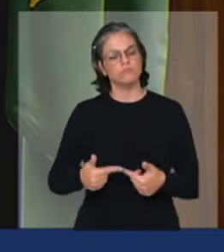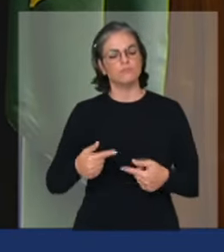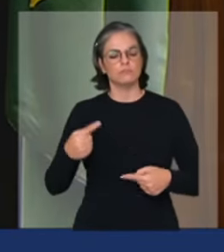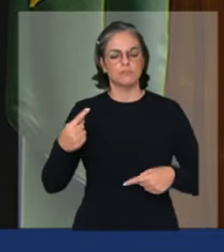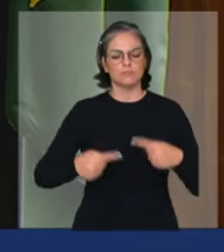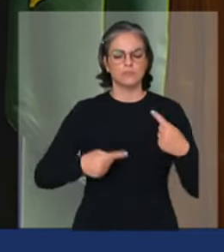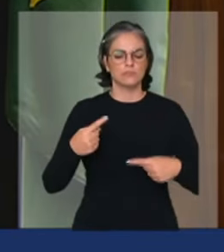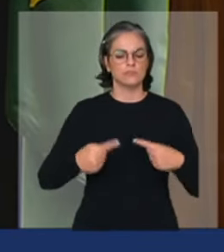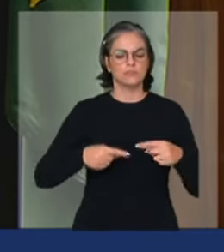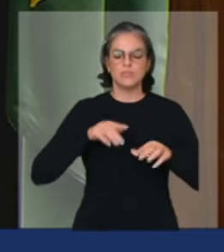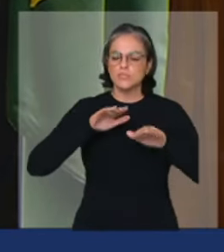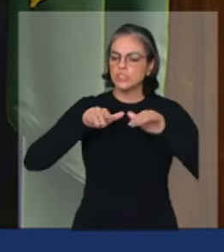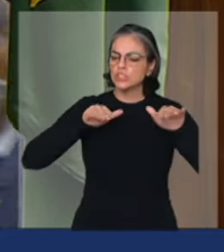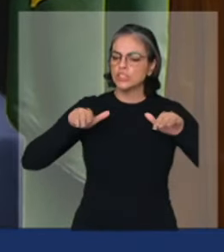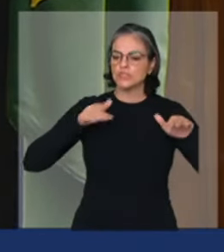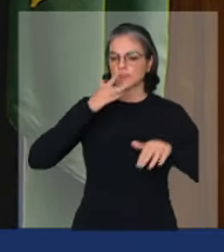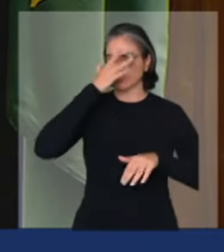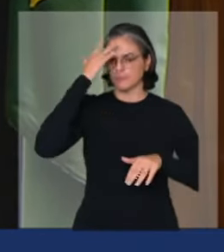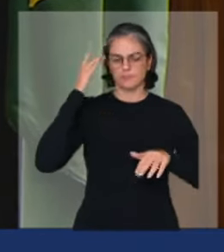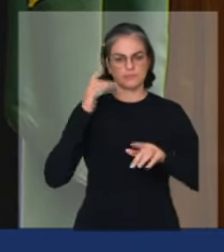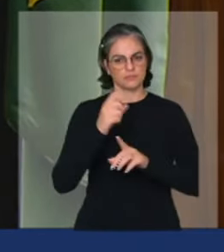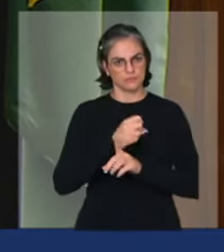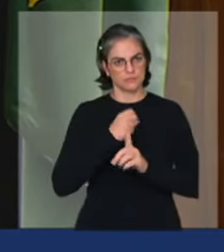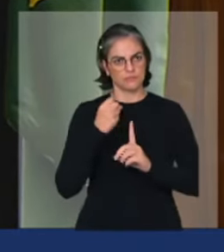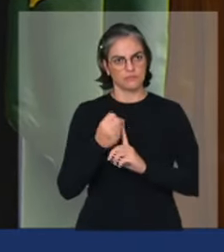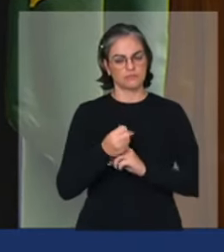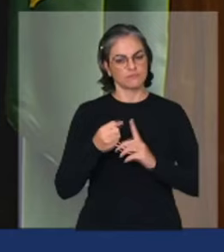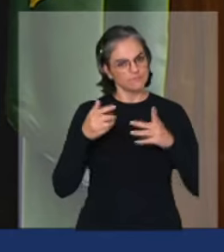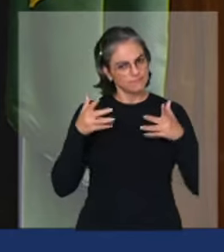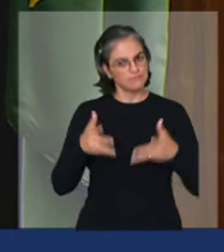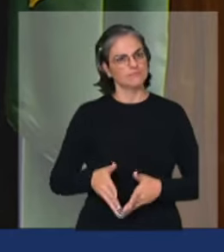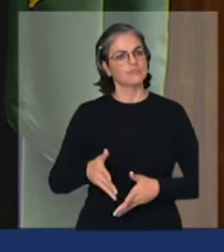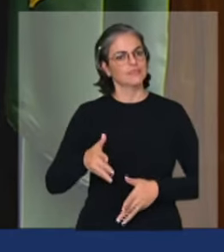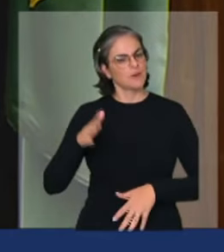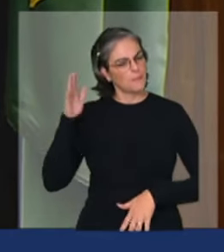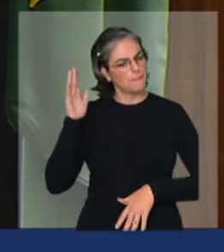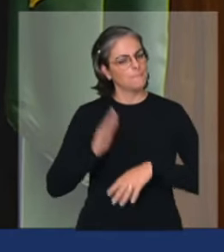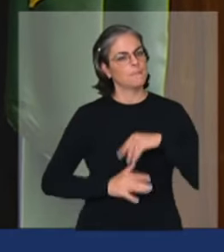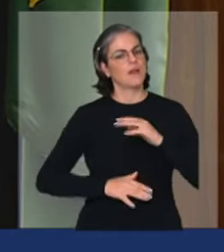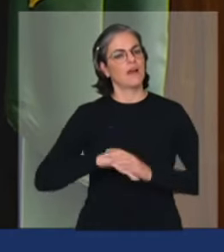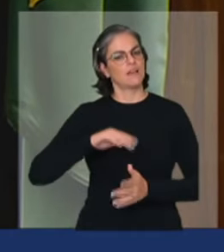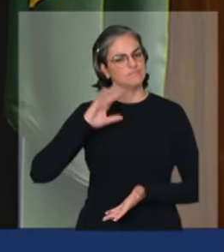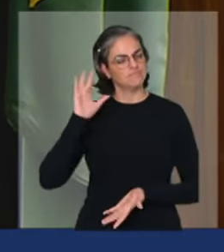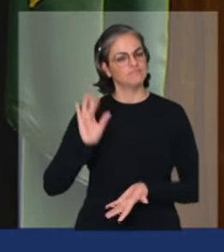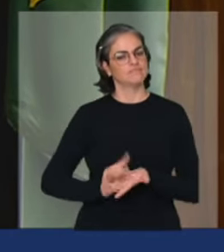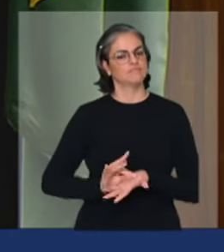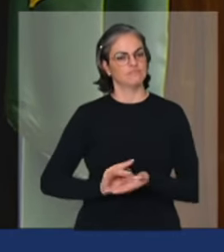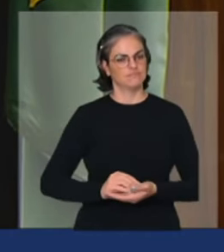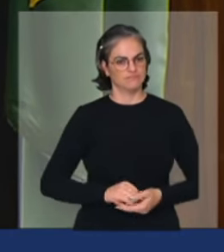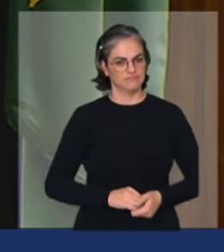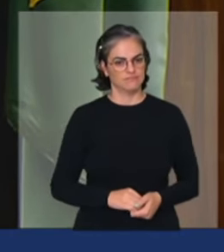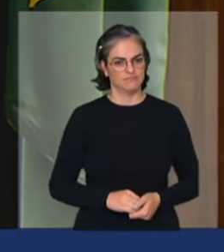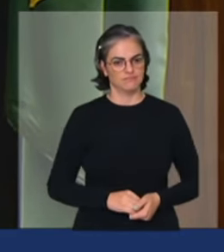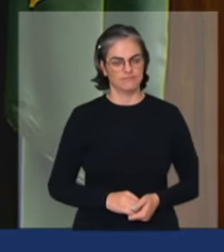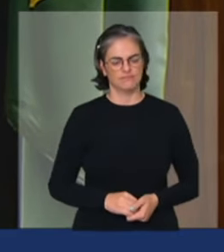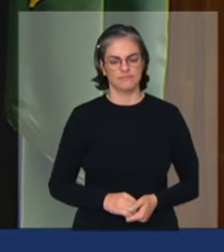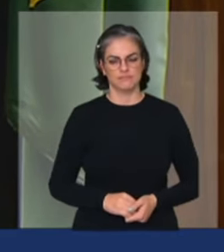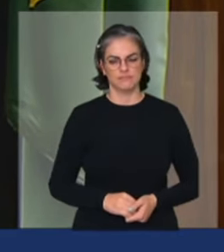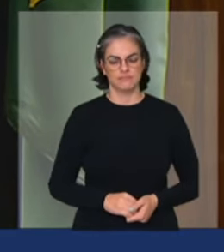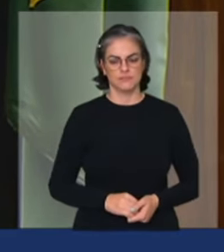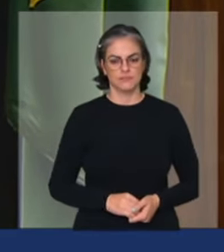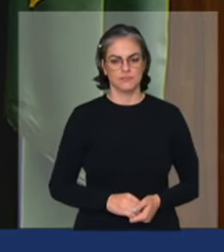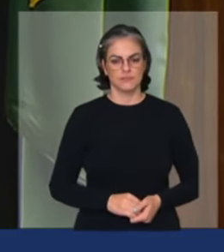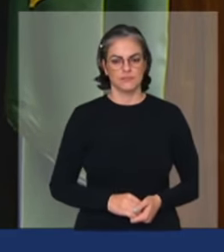chamar a sociedade a fazer na prática o reconhecimento que a agricultura familiar precisa ter